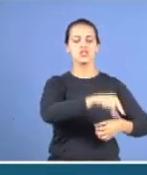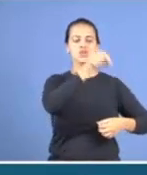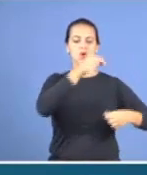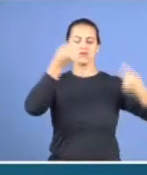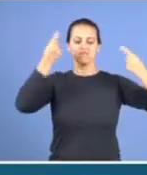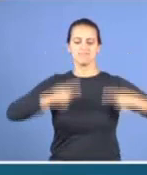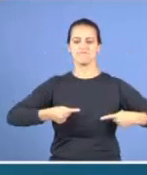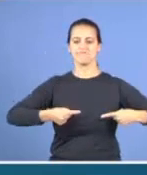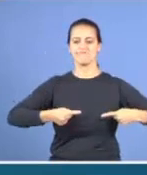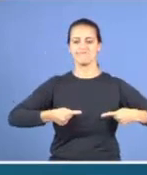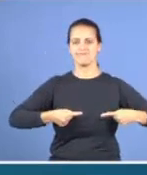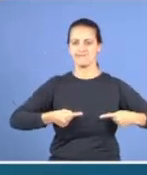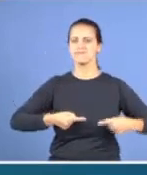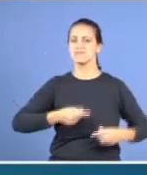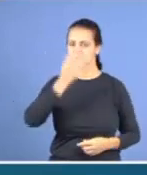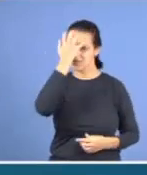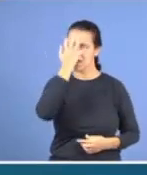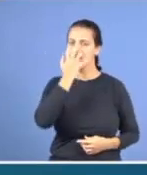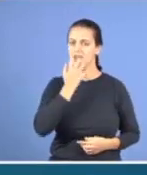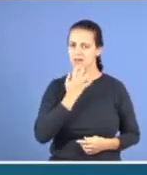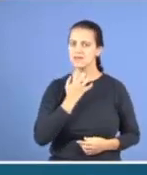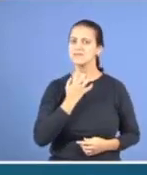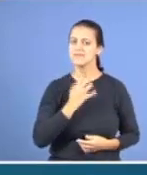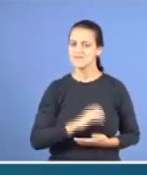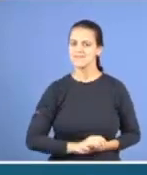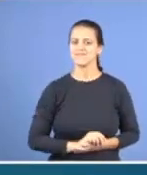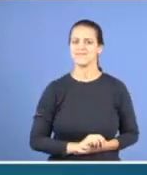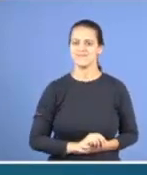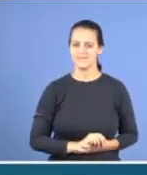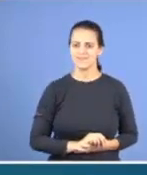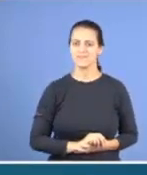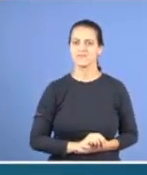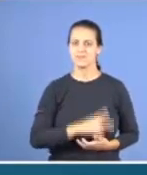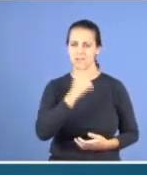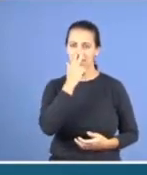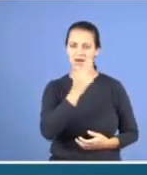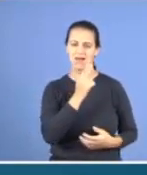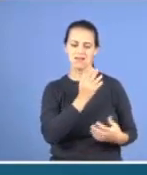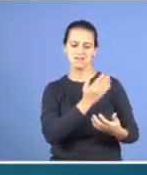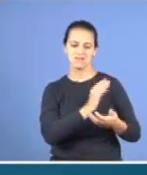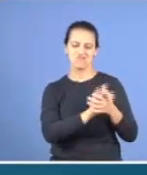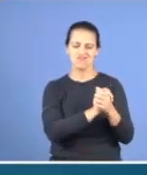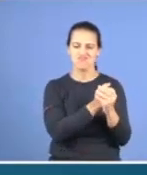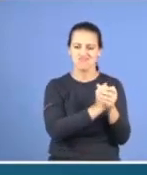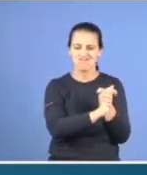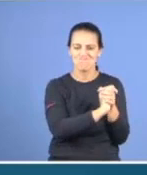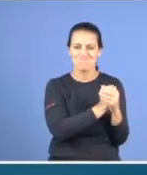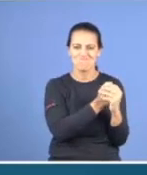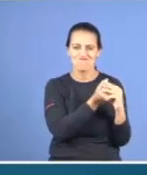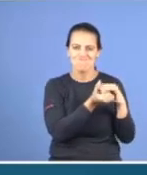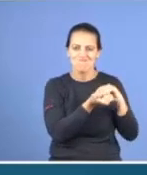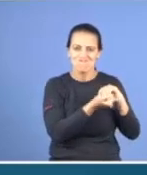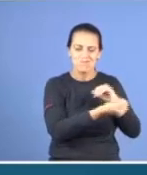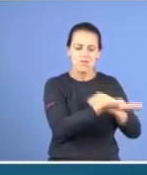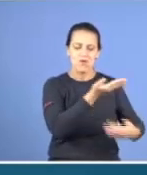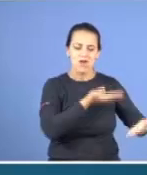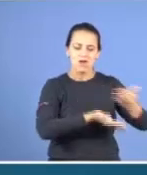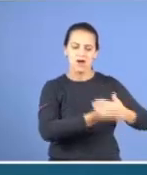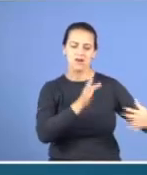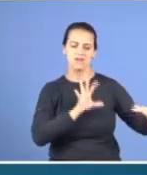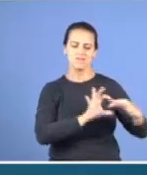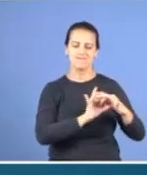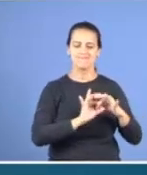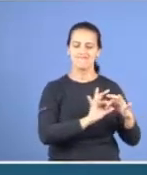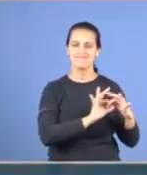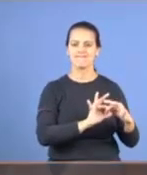séria, muito grave, com relação, a esse conchavo, a esse alinhamento, com aquele que era, inimigo da